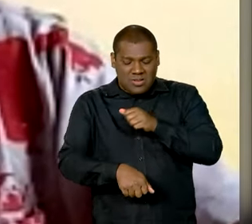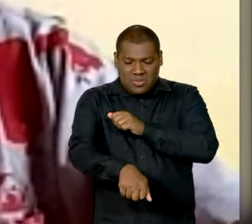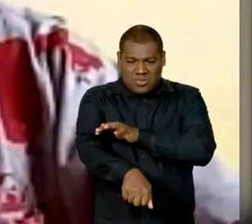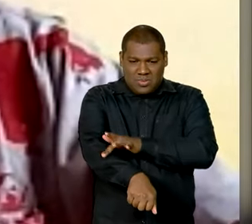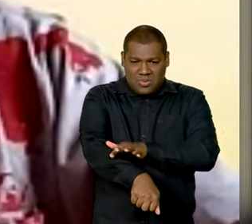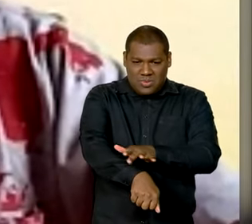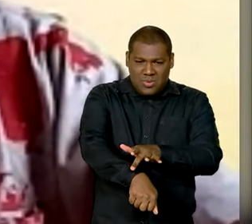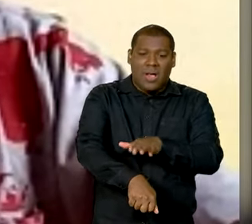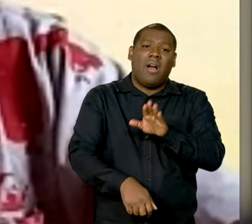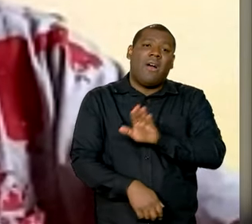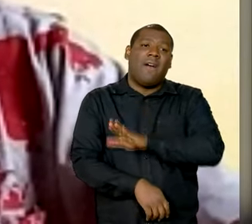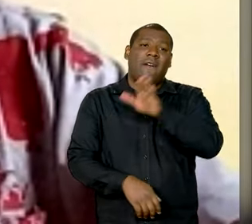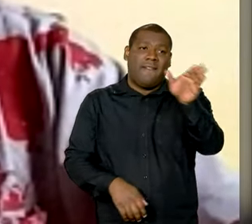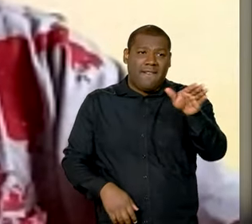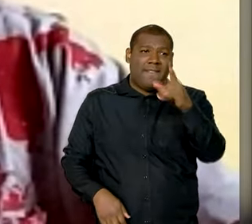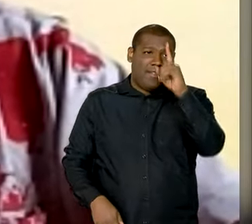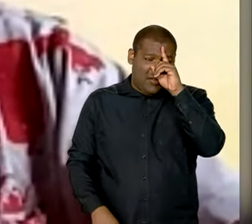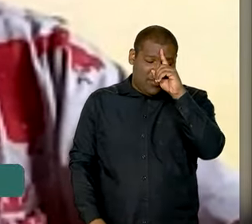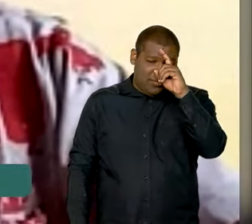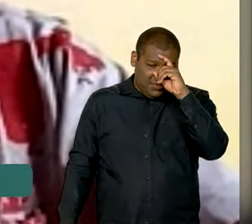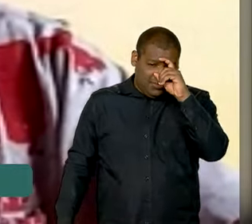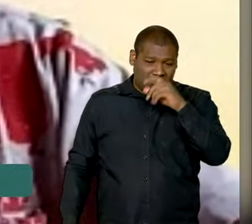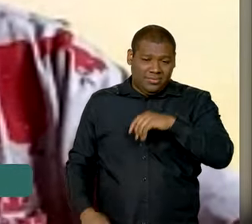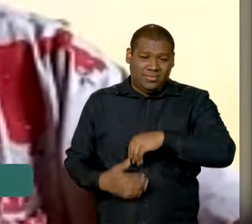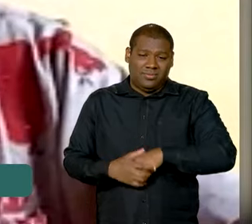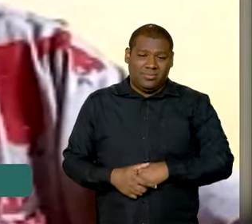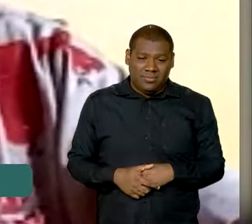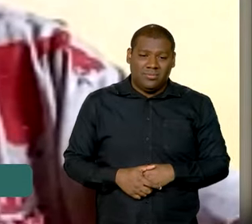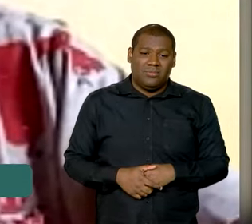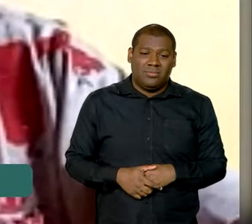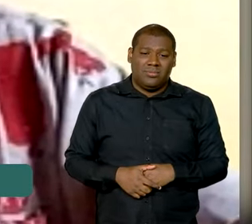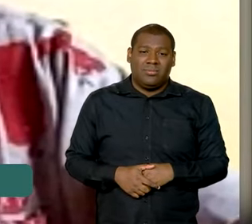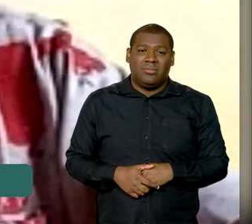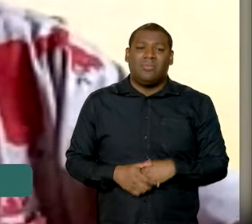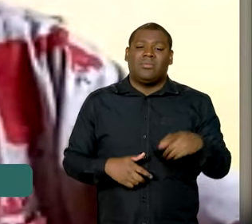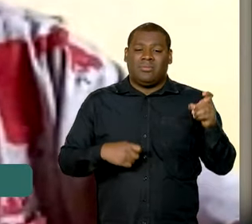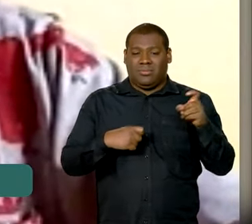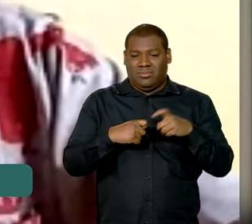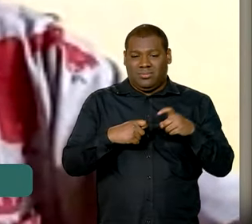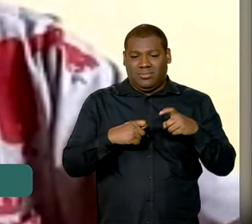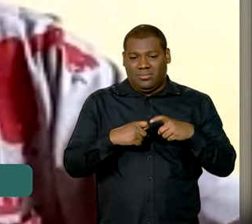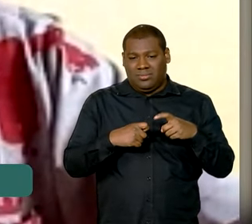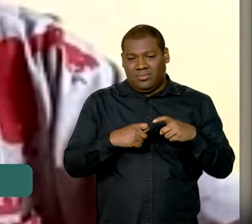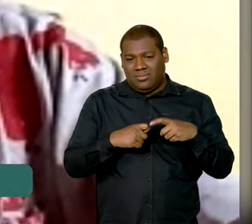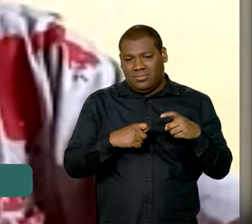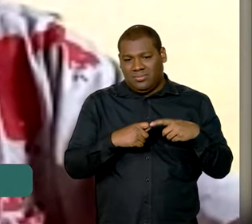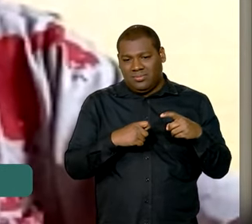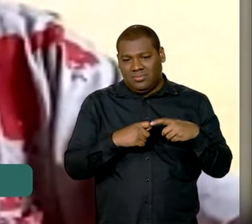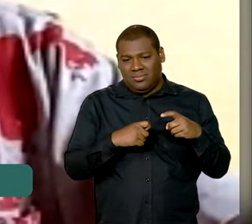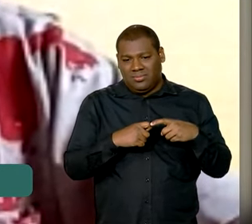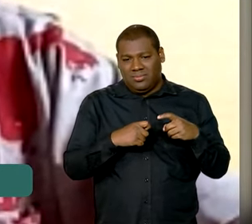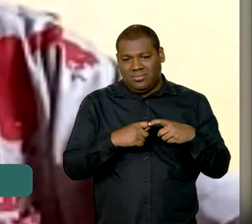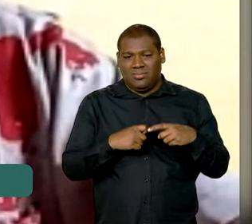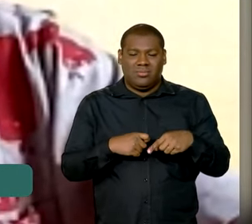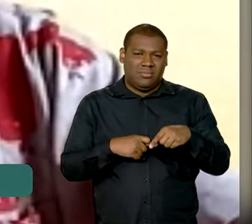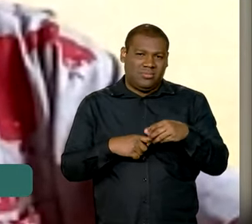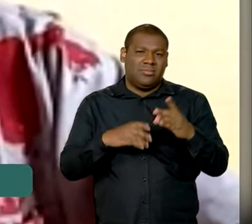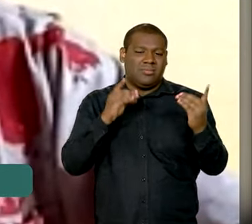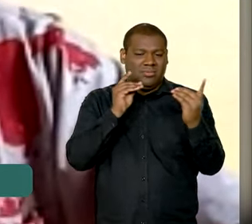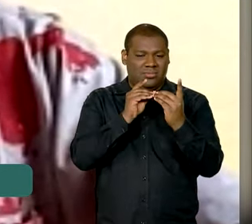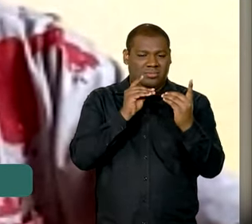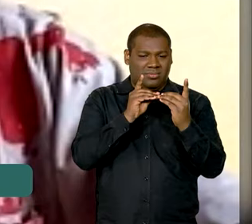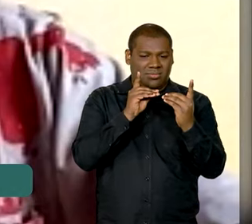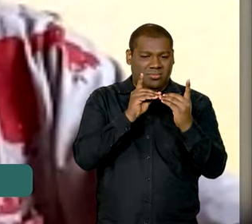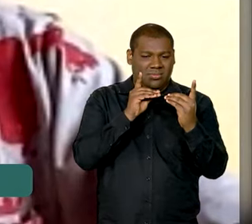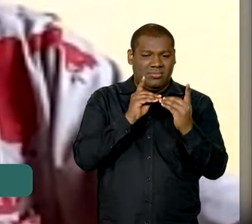procurava o hospital e fazia o acompanhamento médico no hospital. Hoje não, hoje se faz